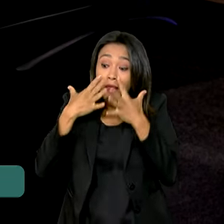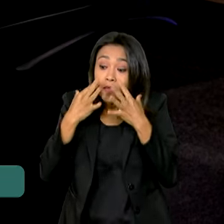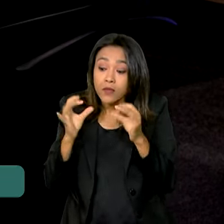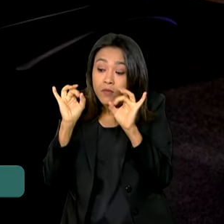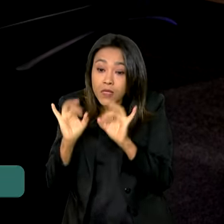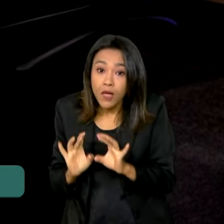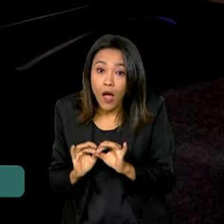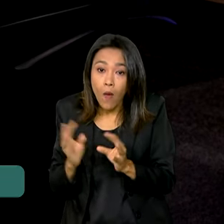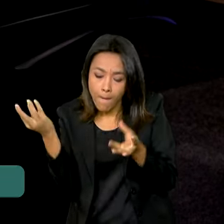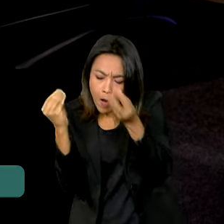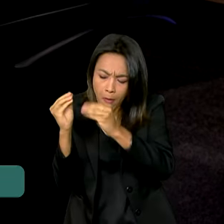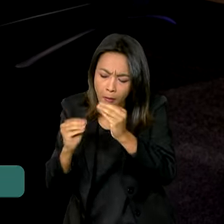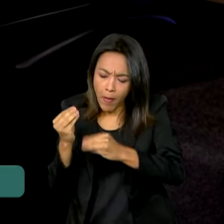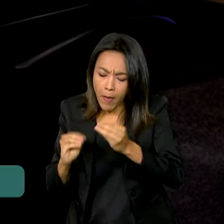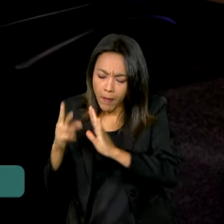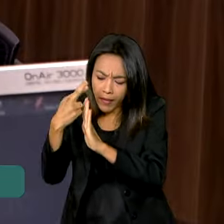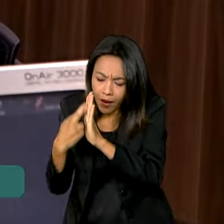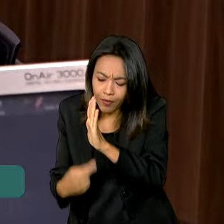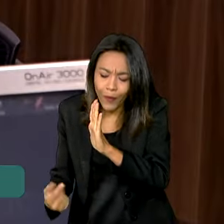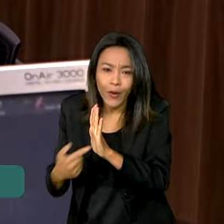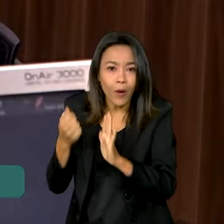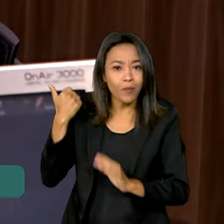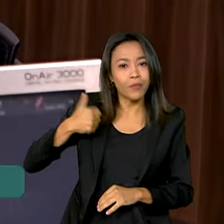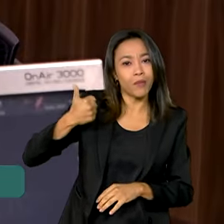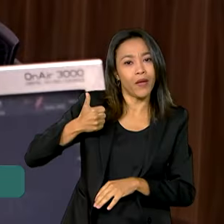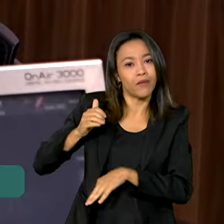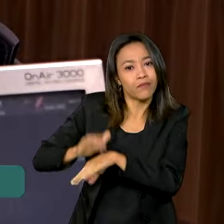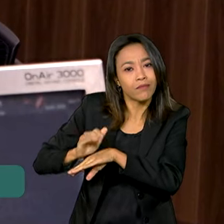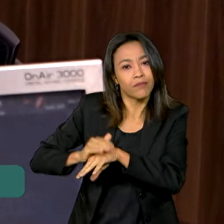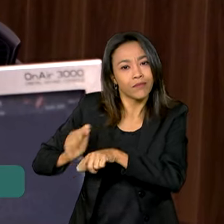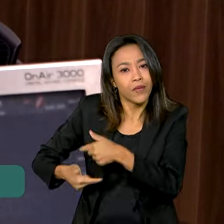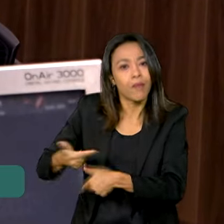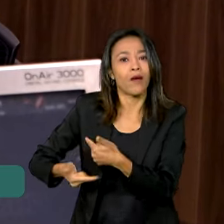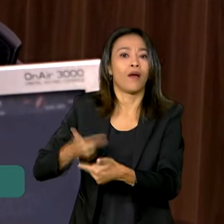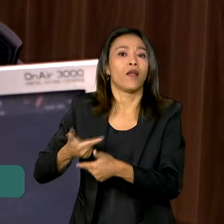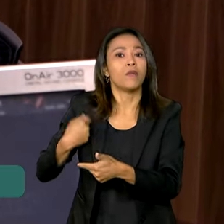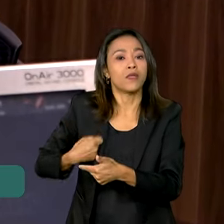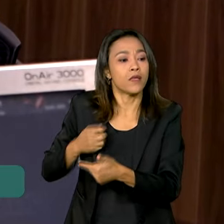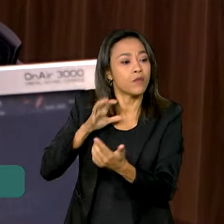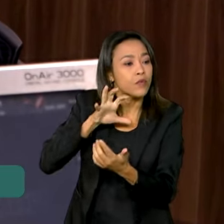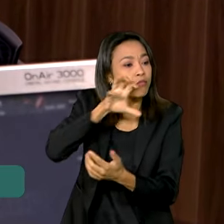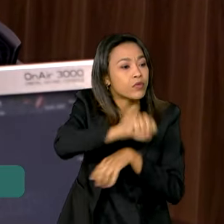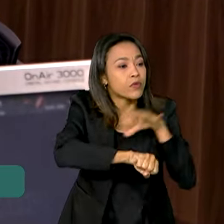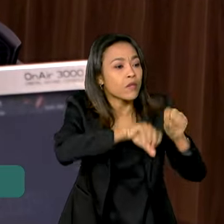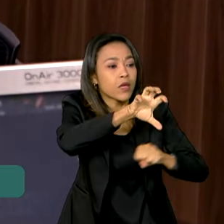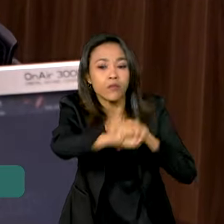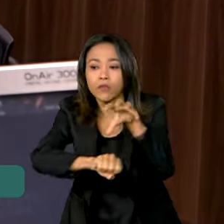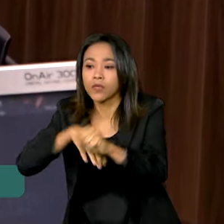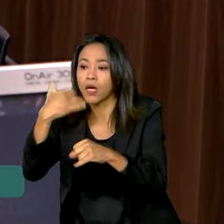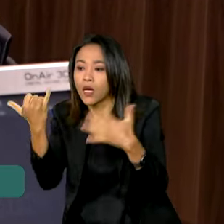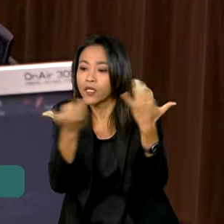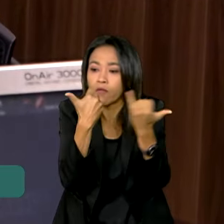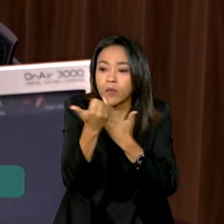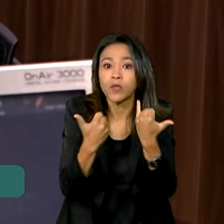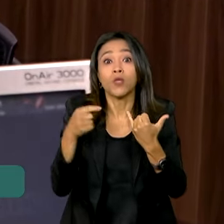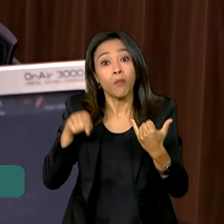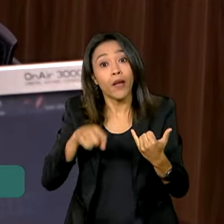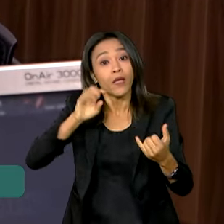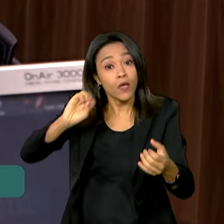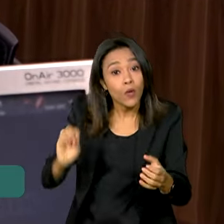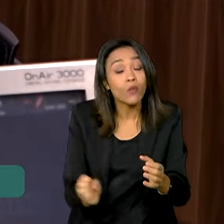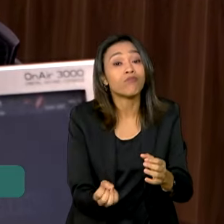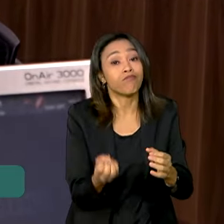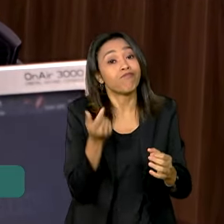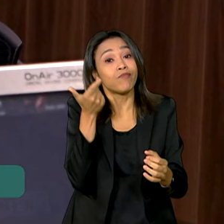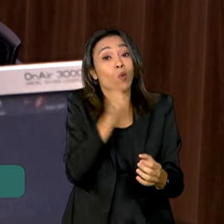relatório é uma primeira fase nesse aspecto. A gente precisa ter dados e evidências para que as políticas públicas sejam tomadas